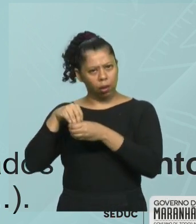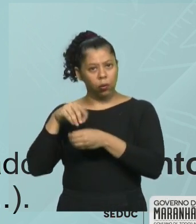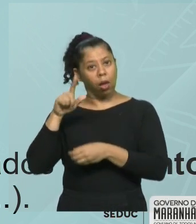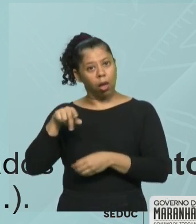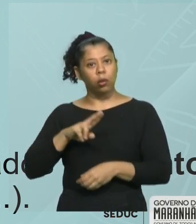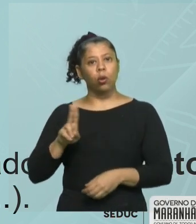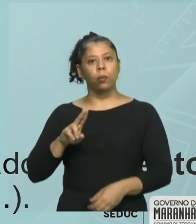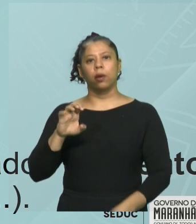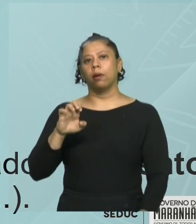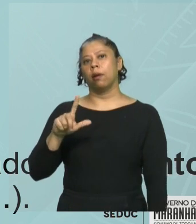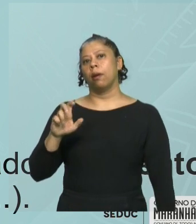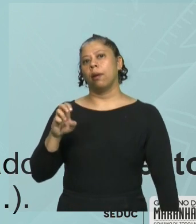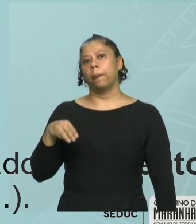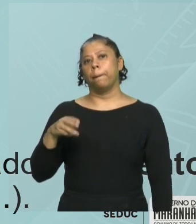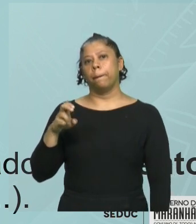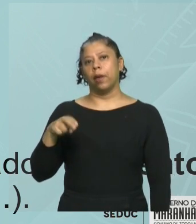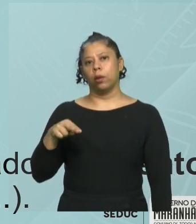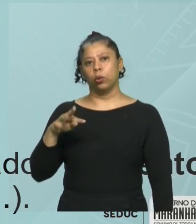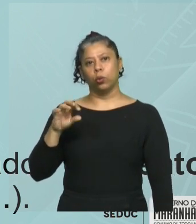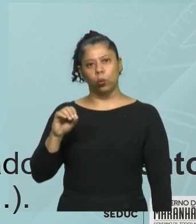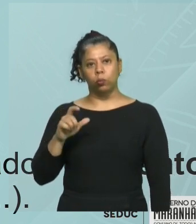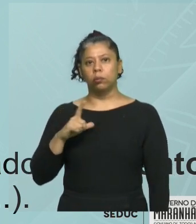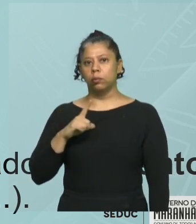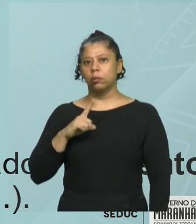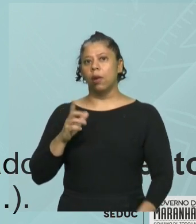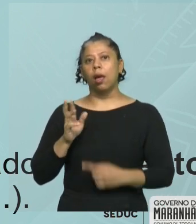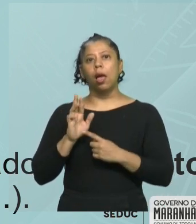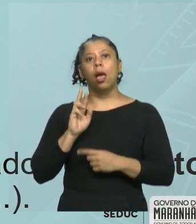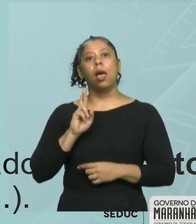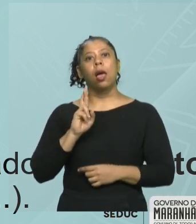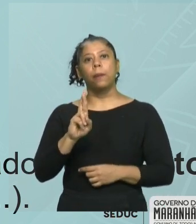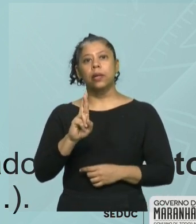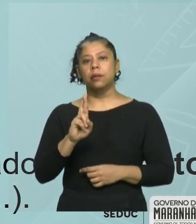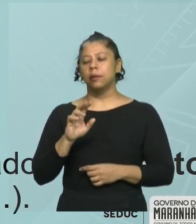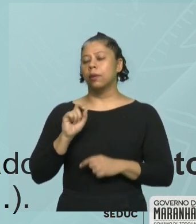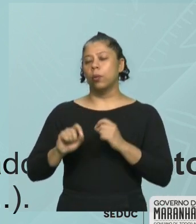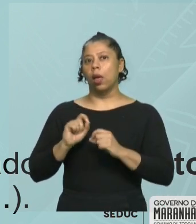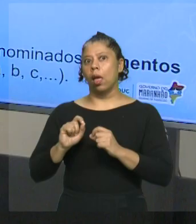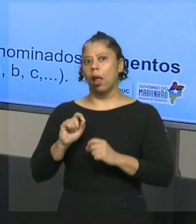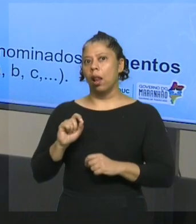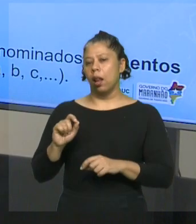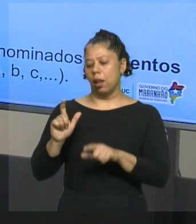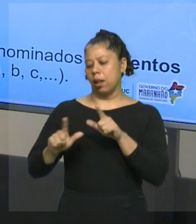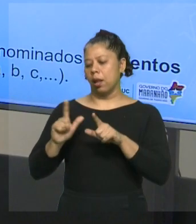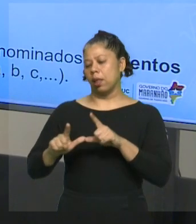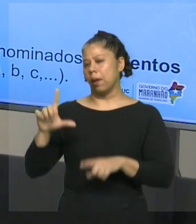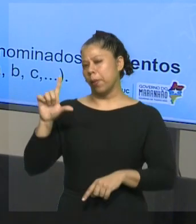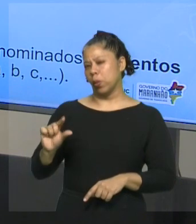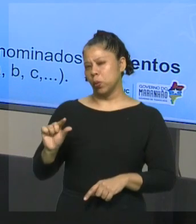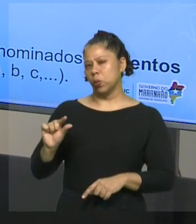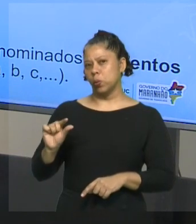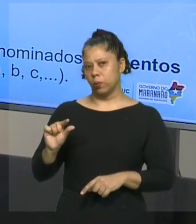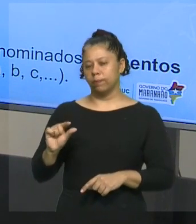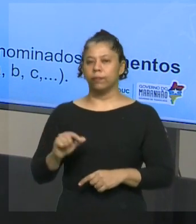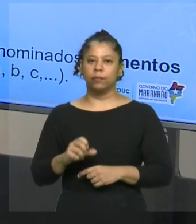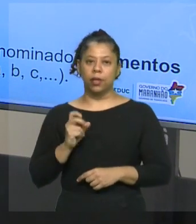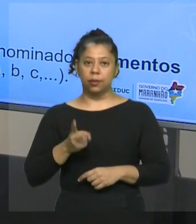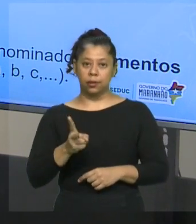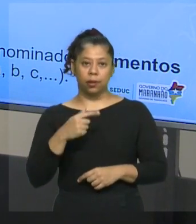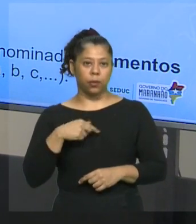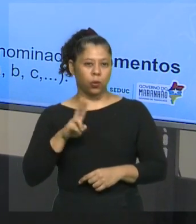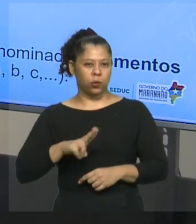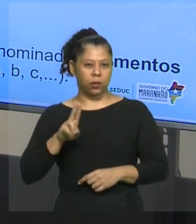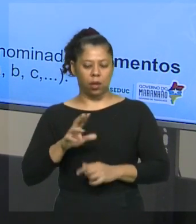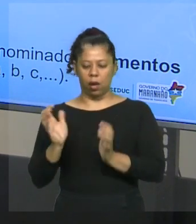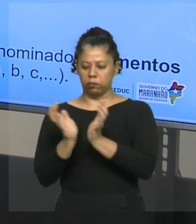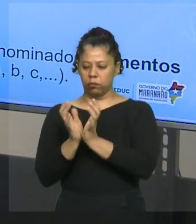representados por letras minúsculas. Então, logo para diferenciar, sempre que eu falar de conjunto, eu vou utilizar